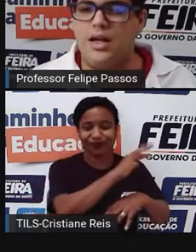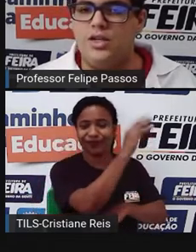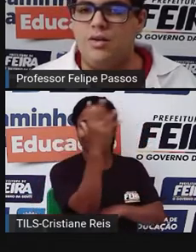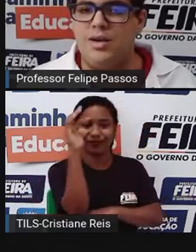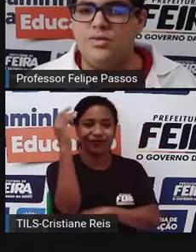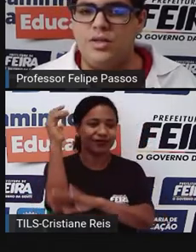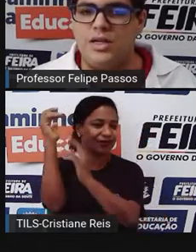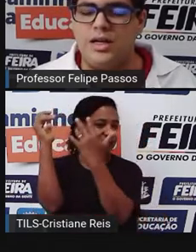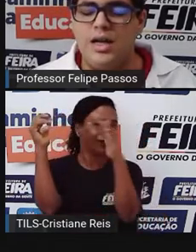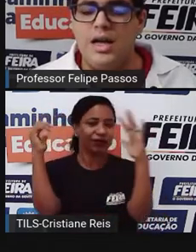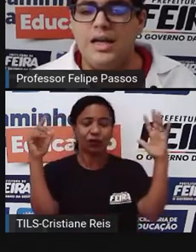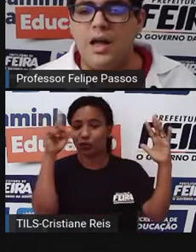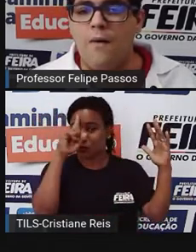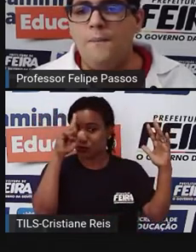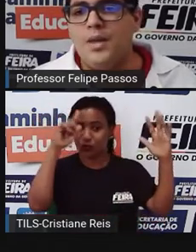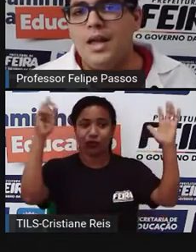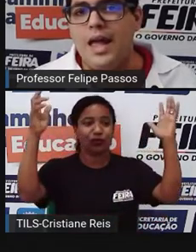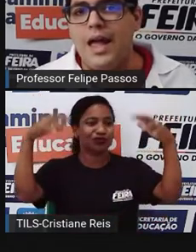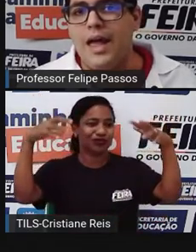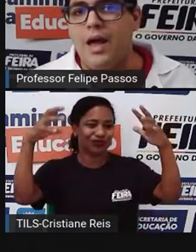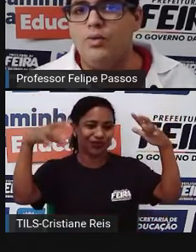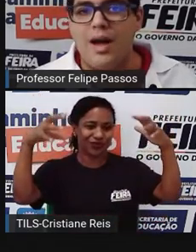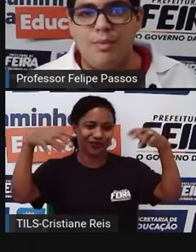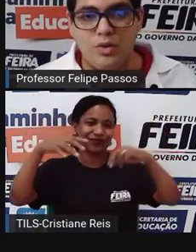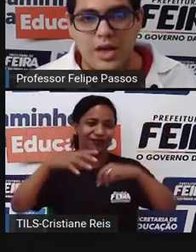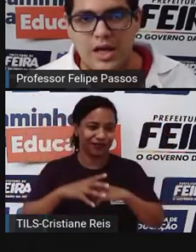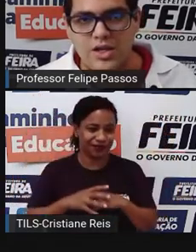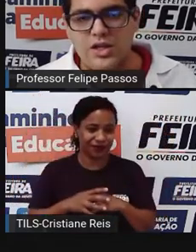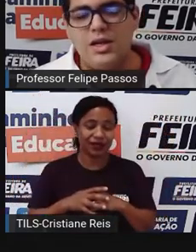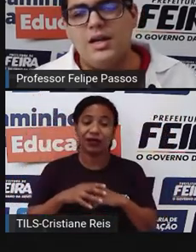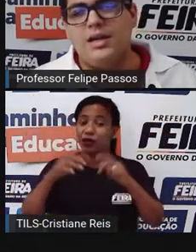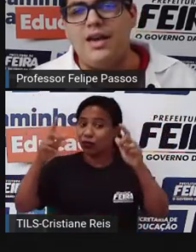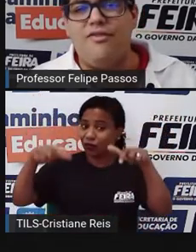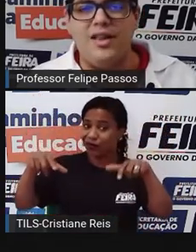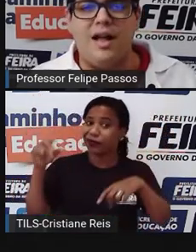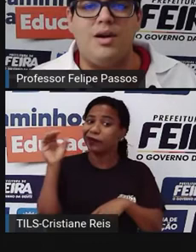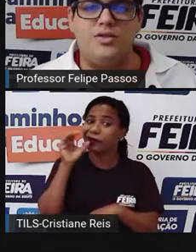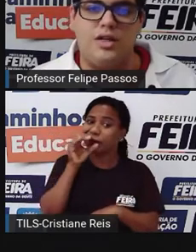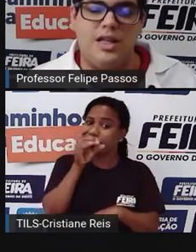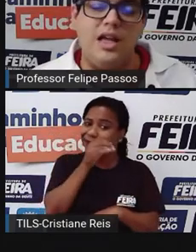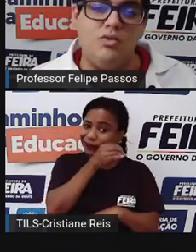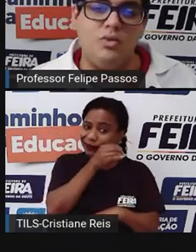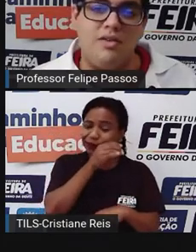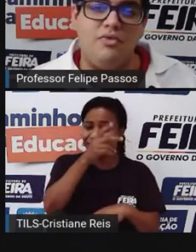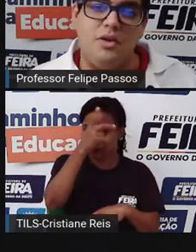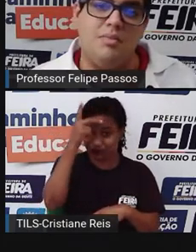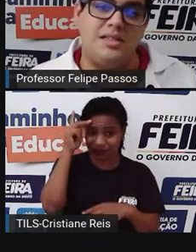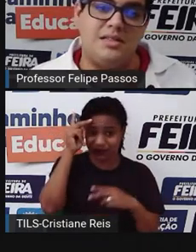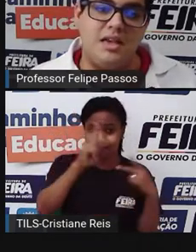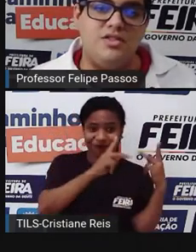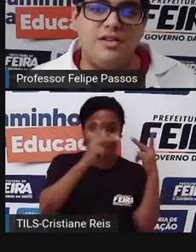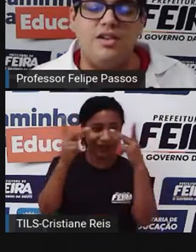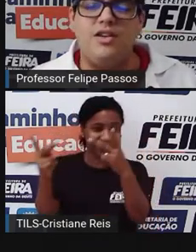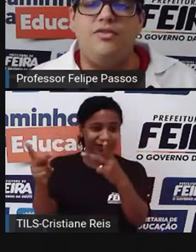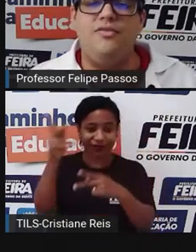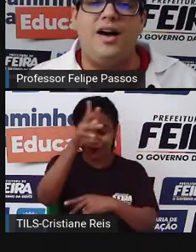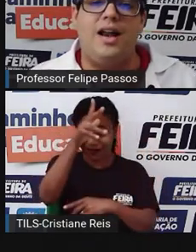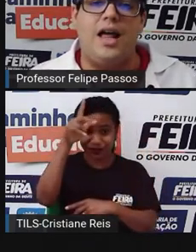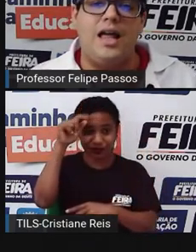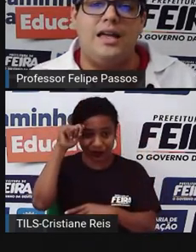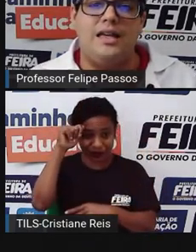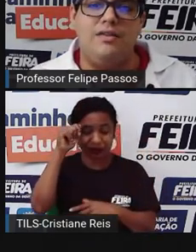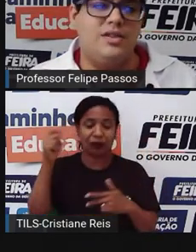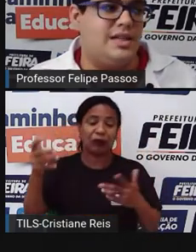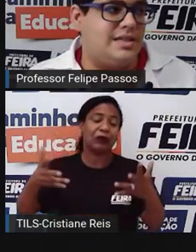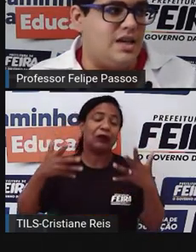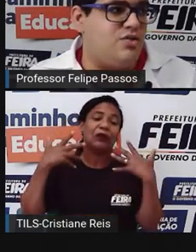da região amazônica. Então, é um lugar muito quente. Quem foi na Amazônia, eu nunca fui, mas quem já foi fala